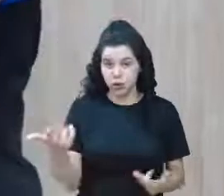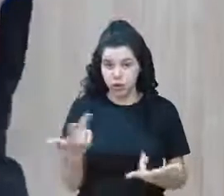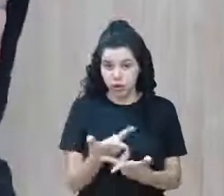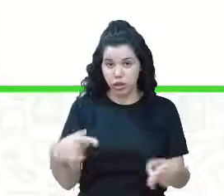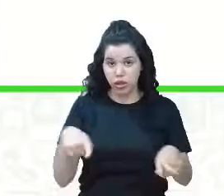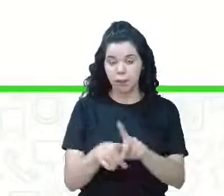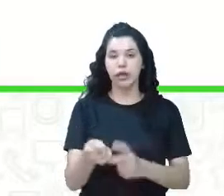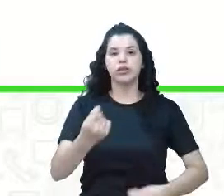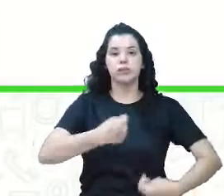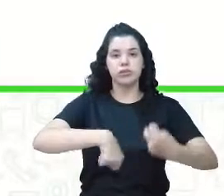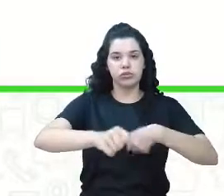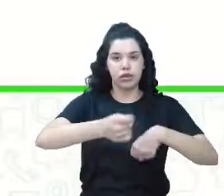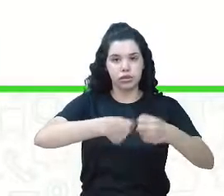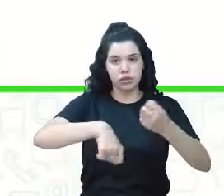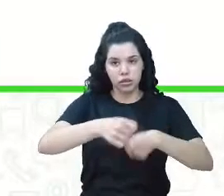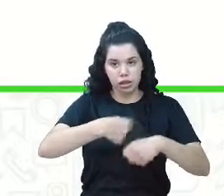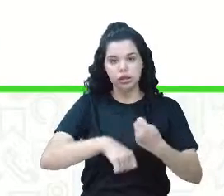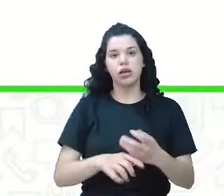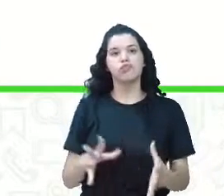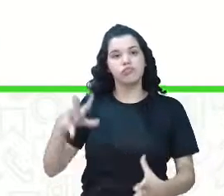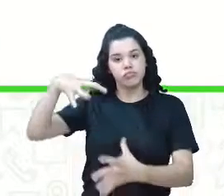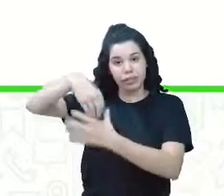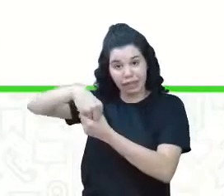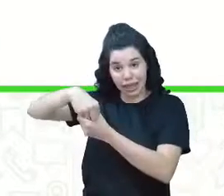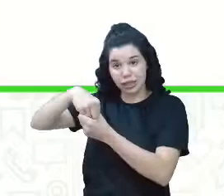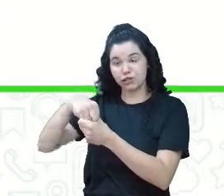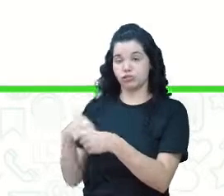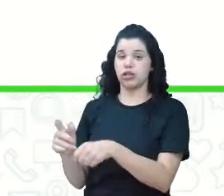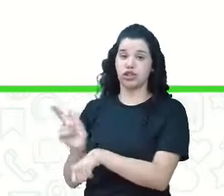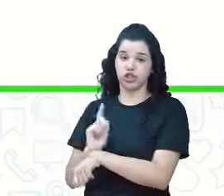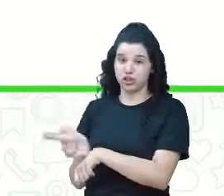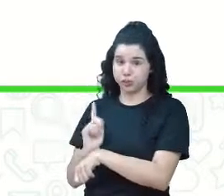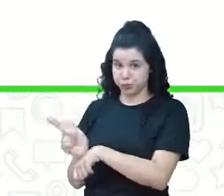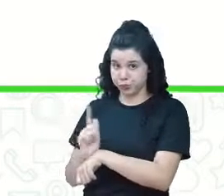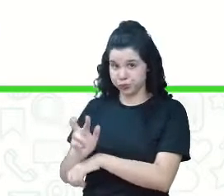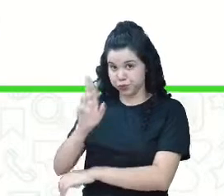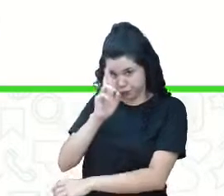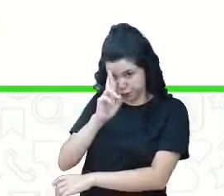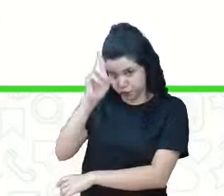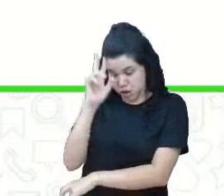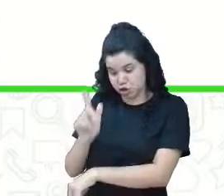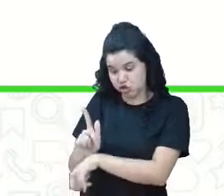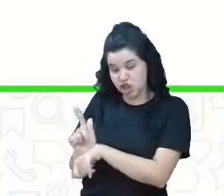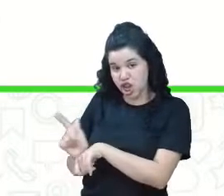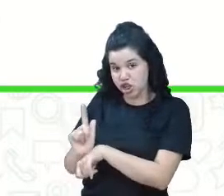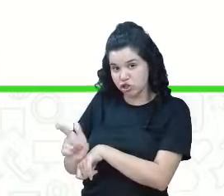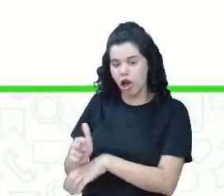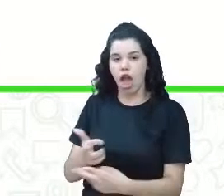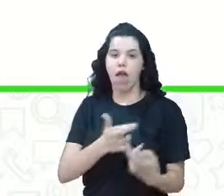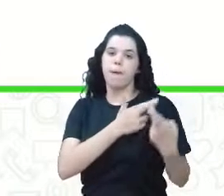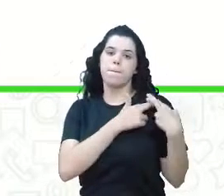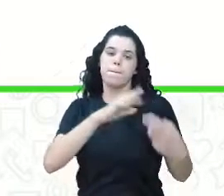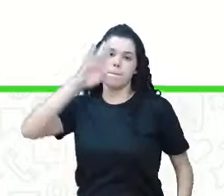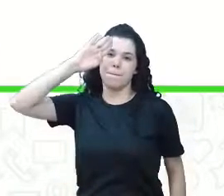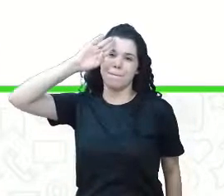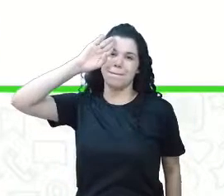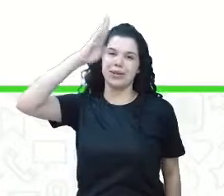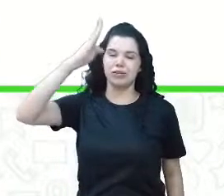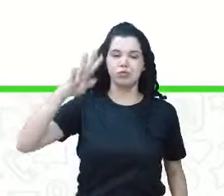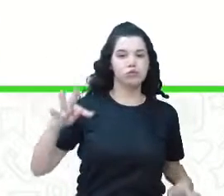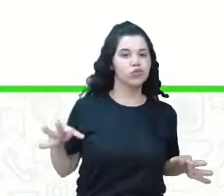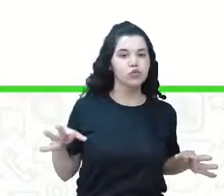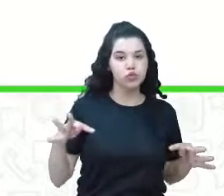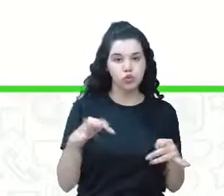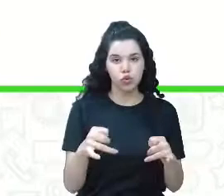administrar os produtos na gestão. O gestor é o principal responsável por toda a